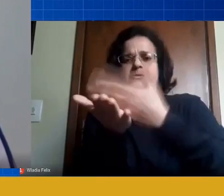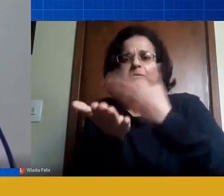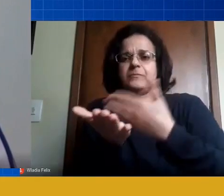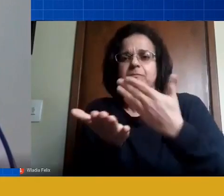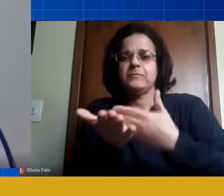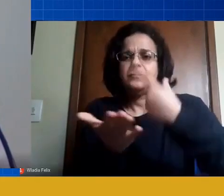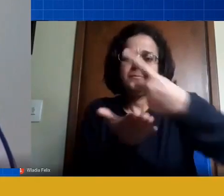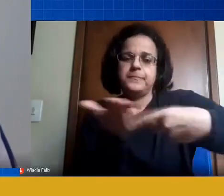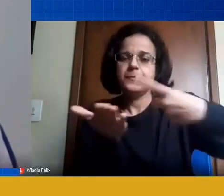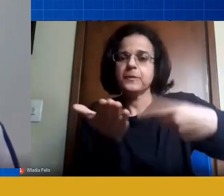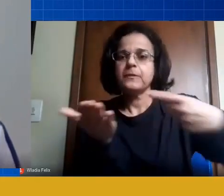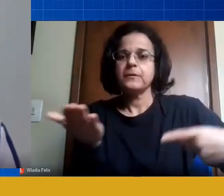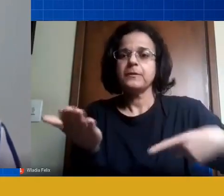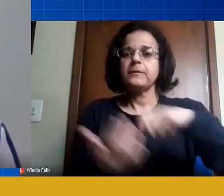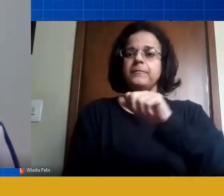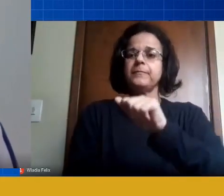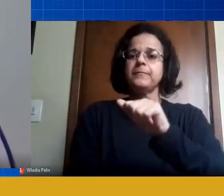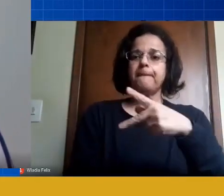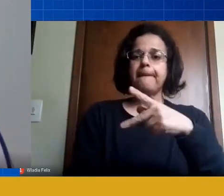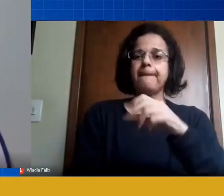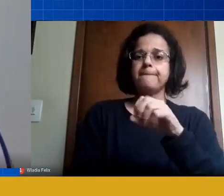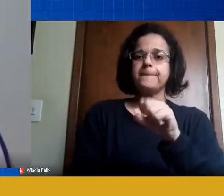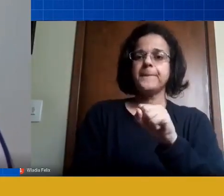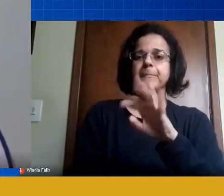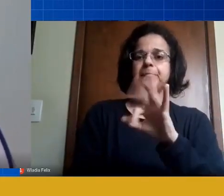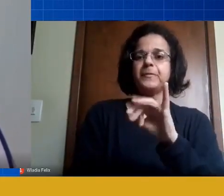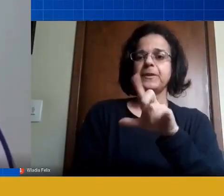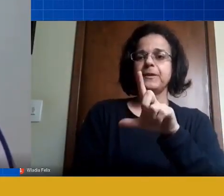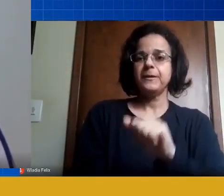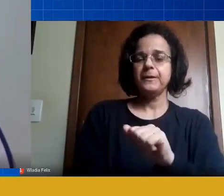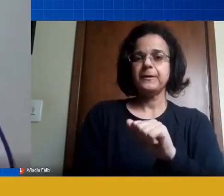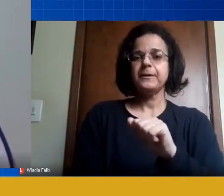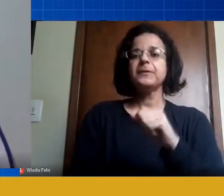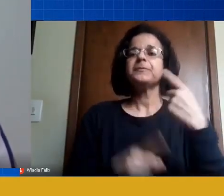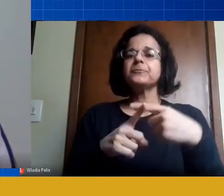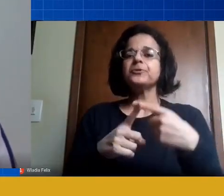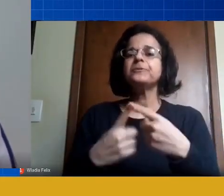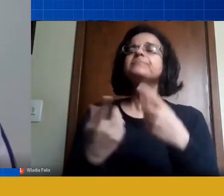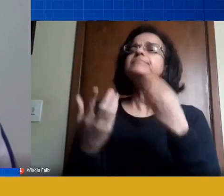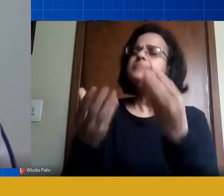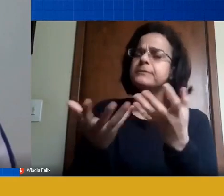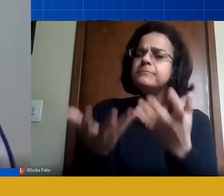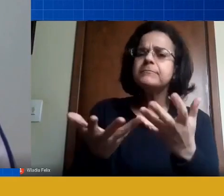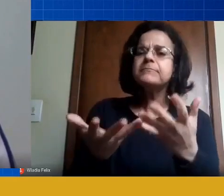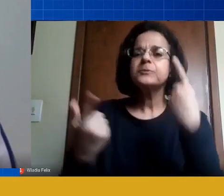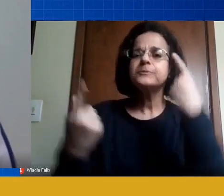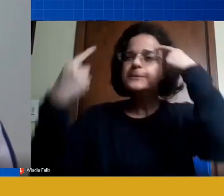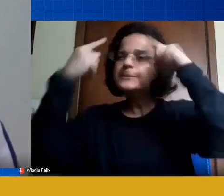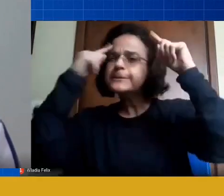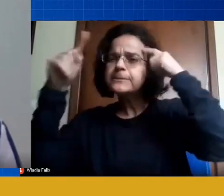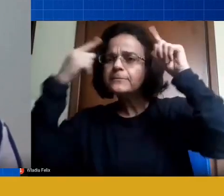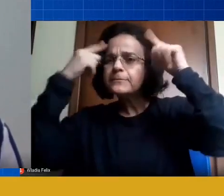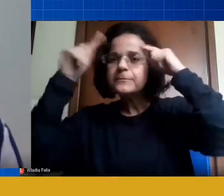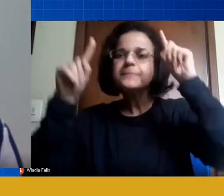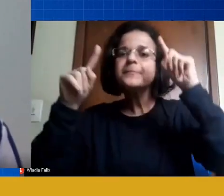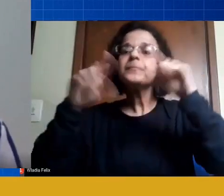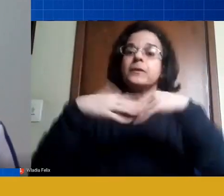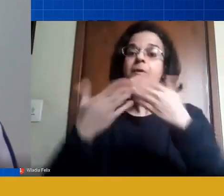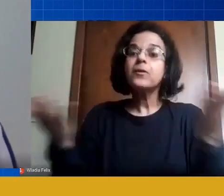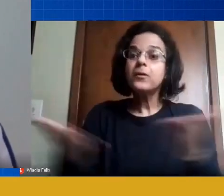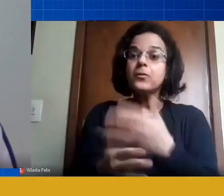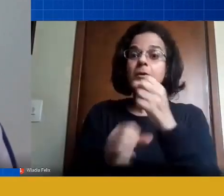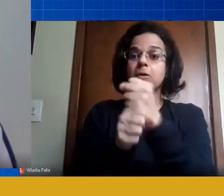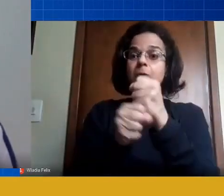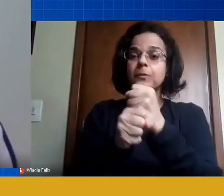aspectos de que a criança fica robotizada, sem criatividade, estamos aí numa, era um ano de muita